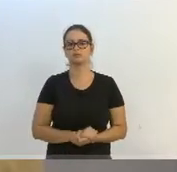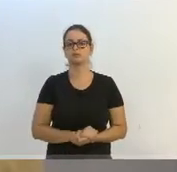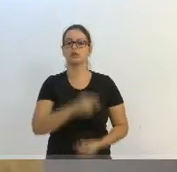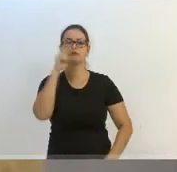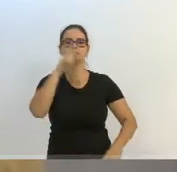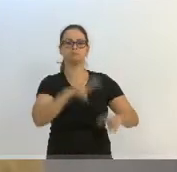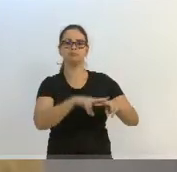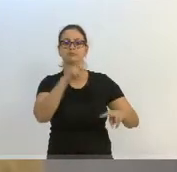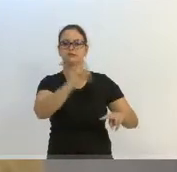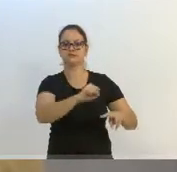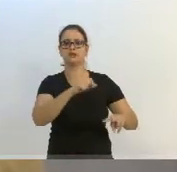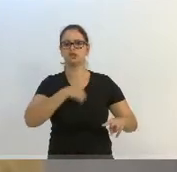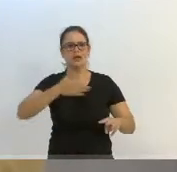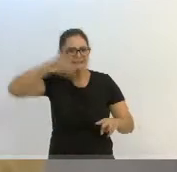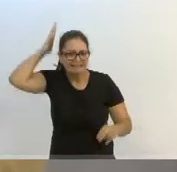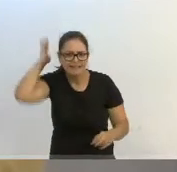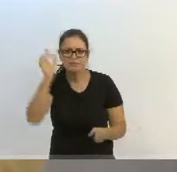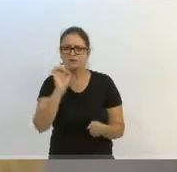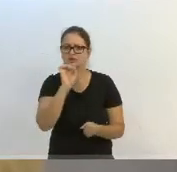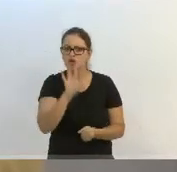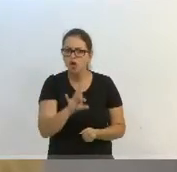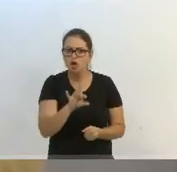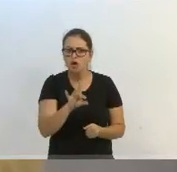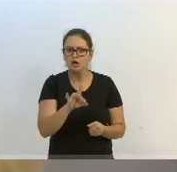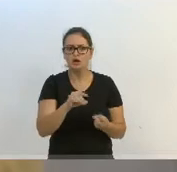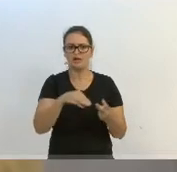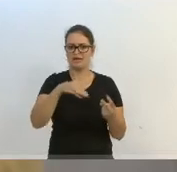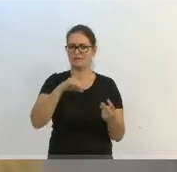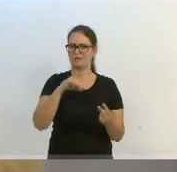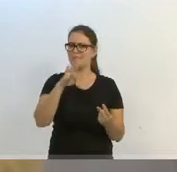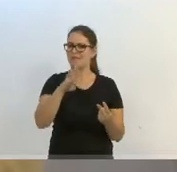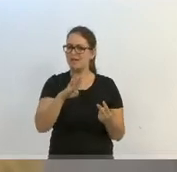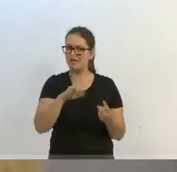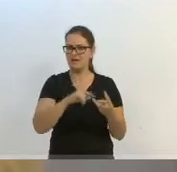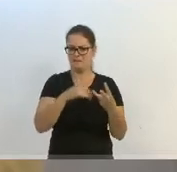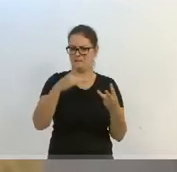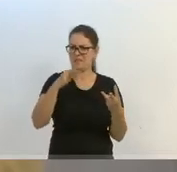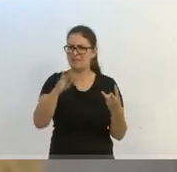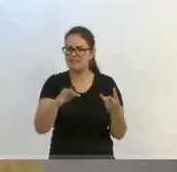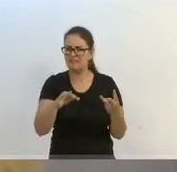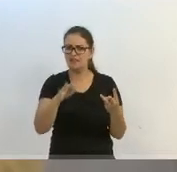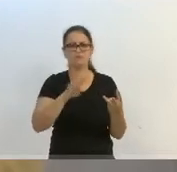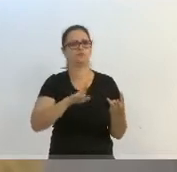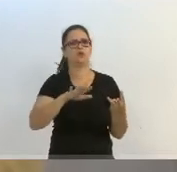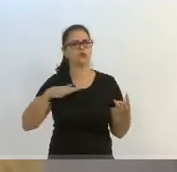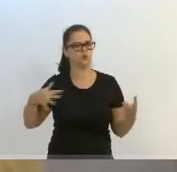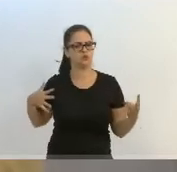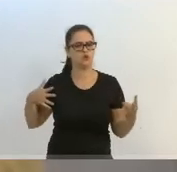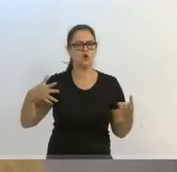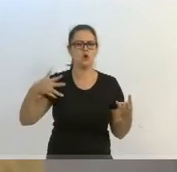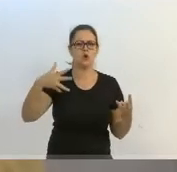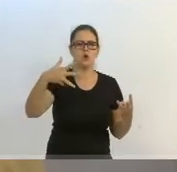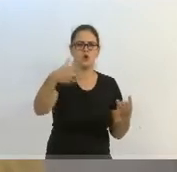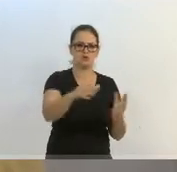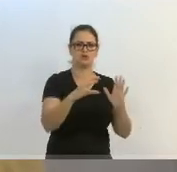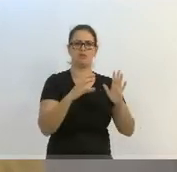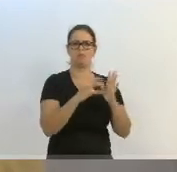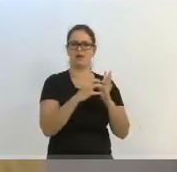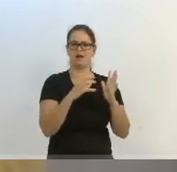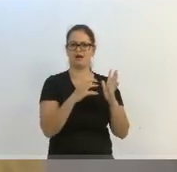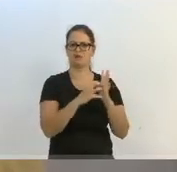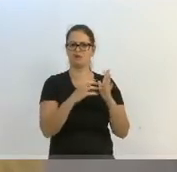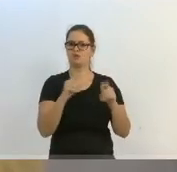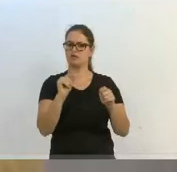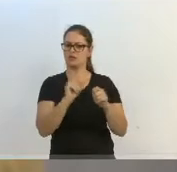pagar. Não só o Temer, não só o MDB, não só o PT, mas todas as siglas que se comprometeram,